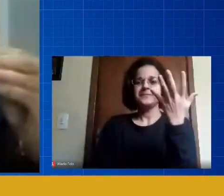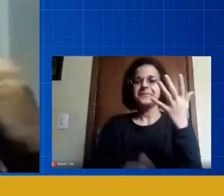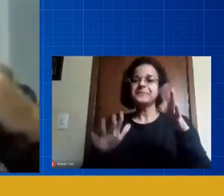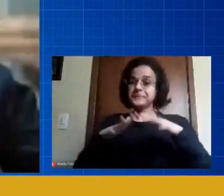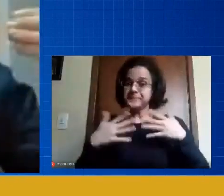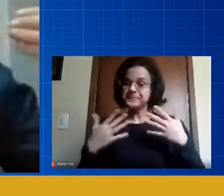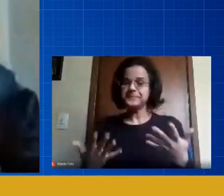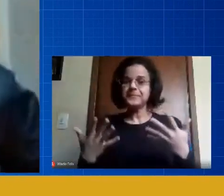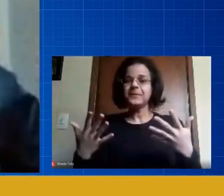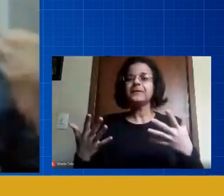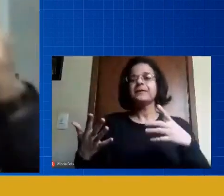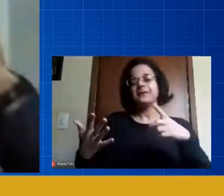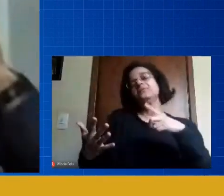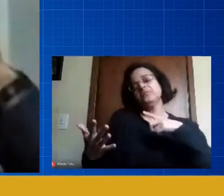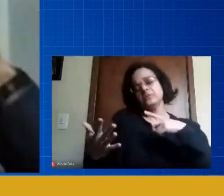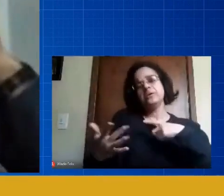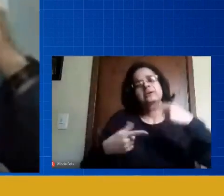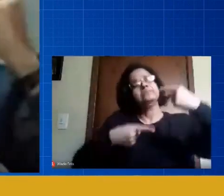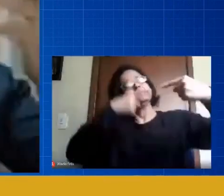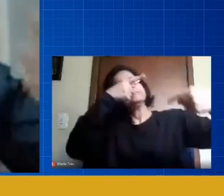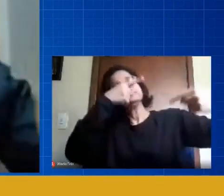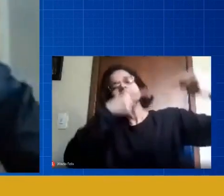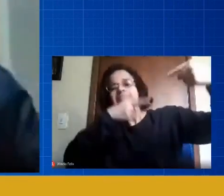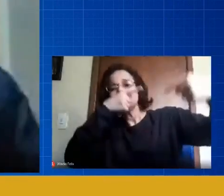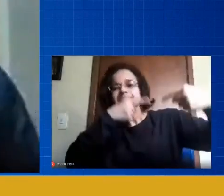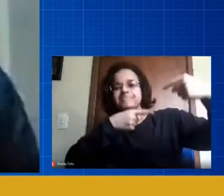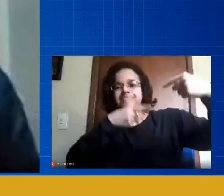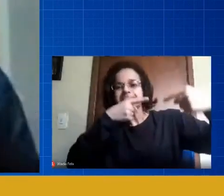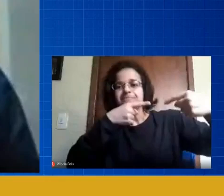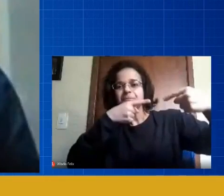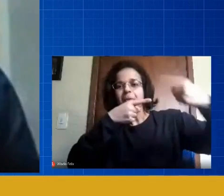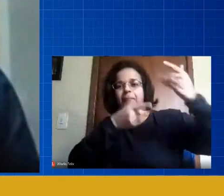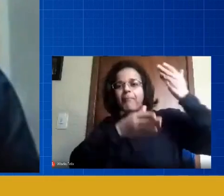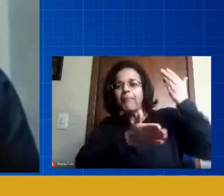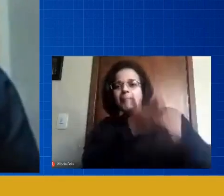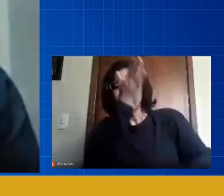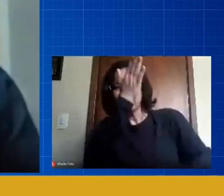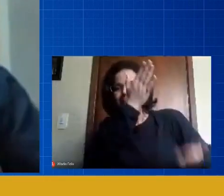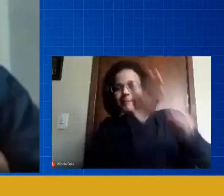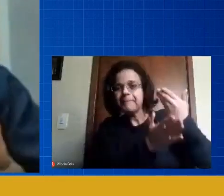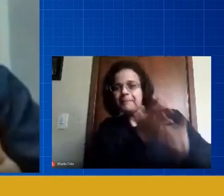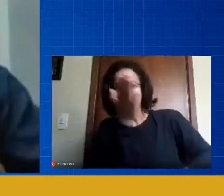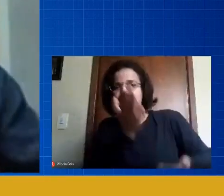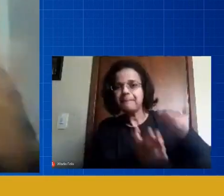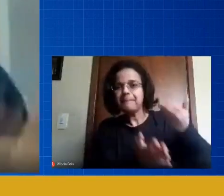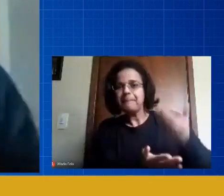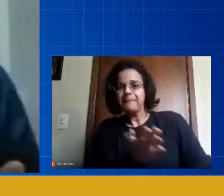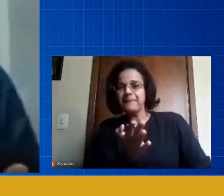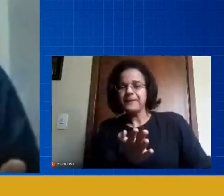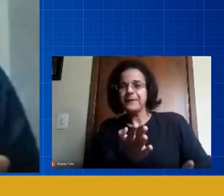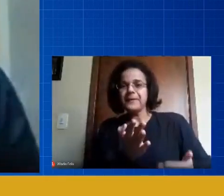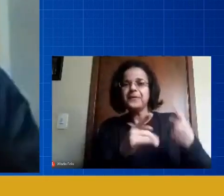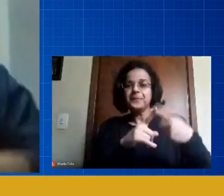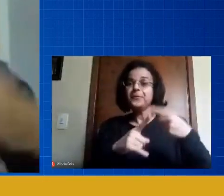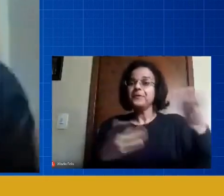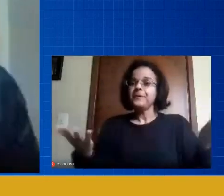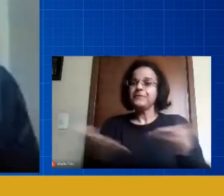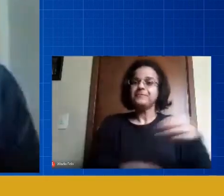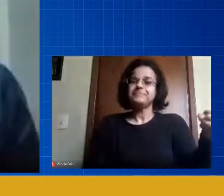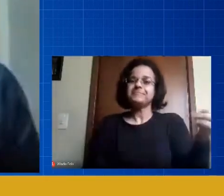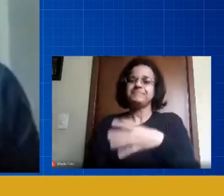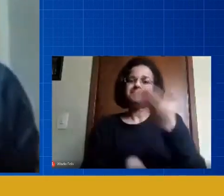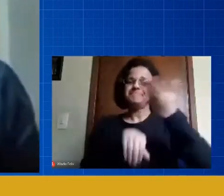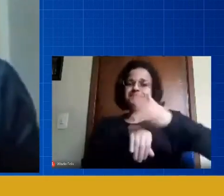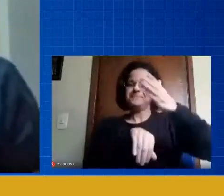alguns discursos caíram por terra uma nova prática um